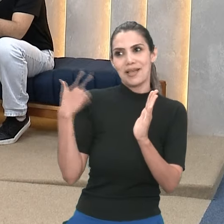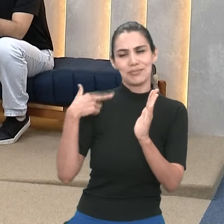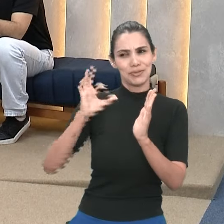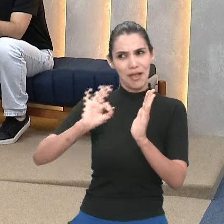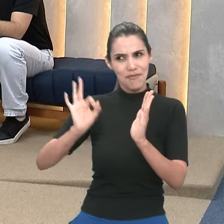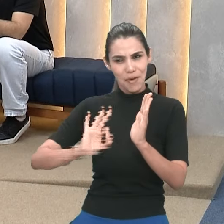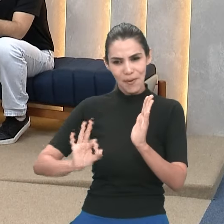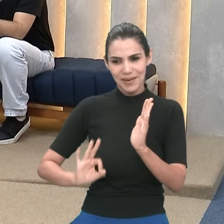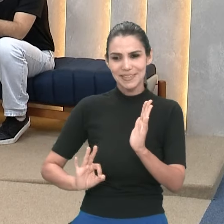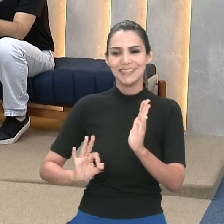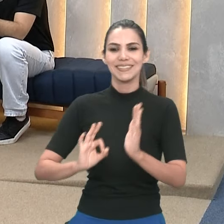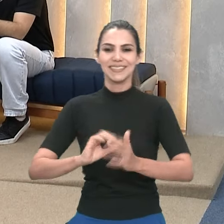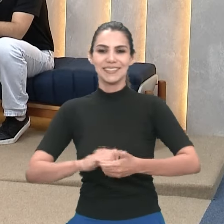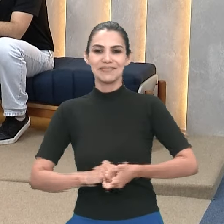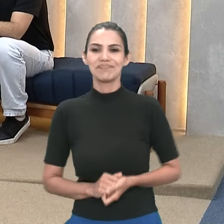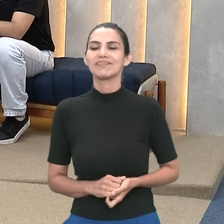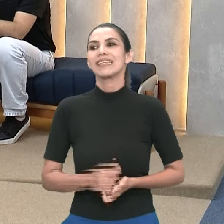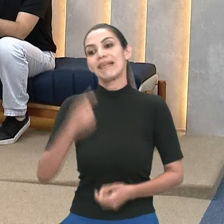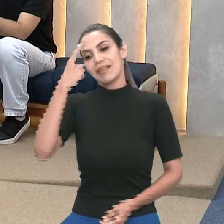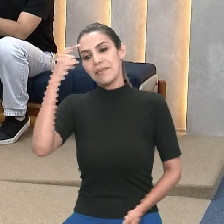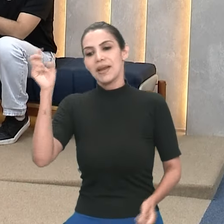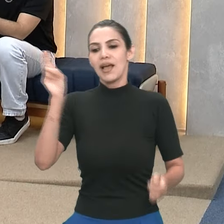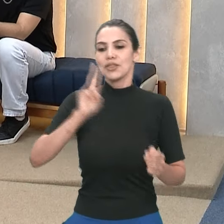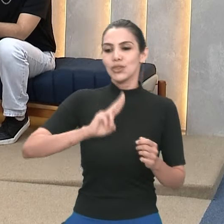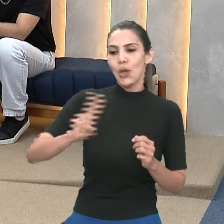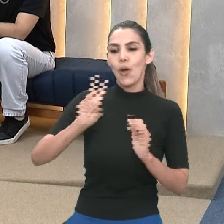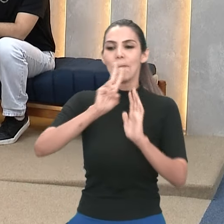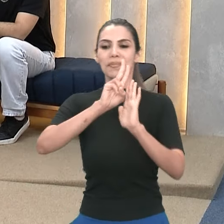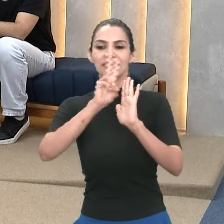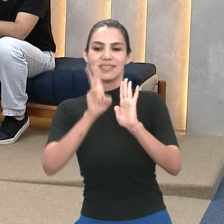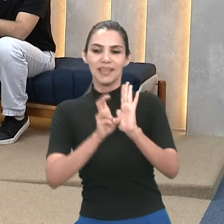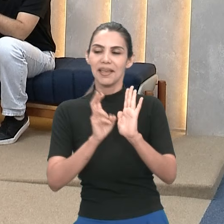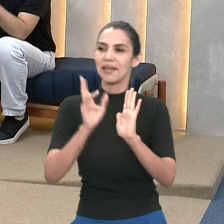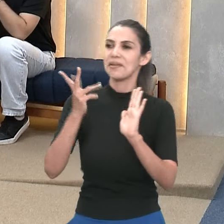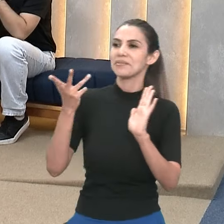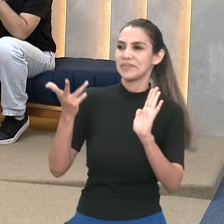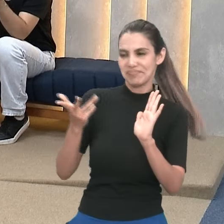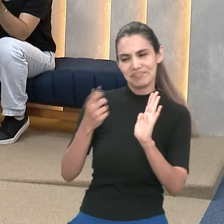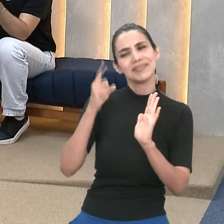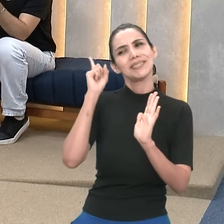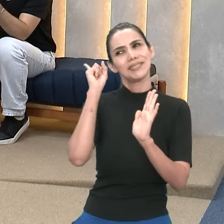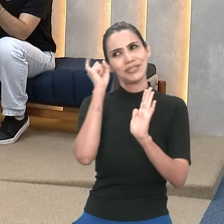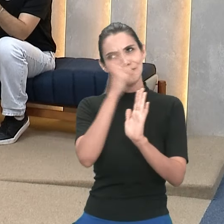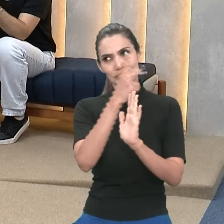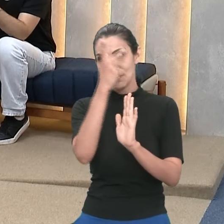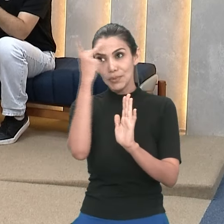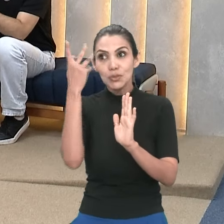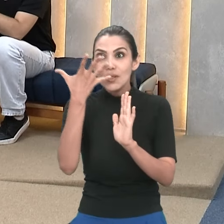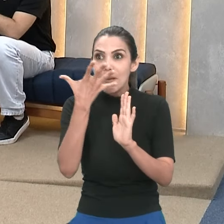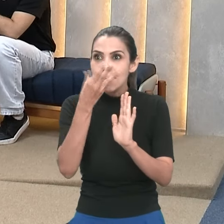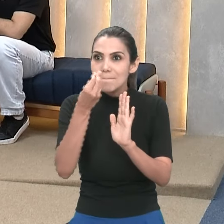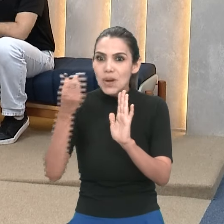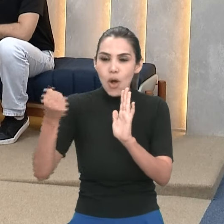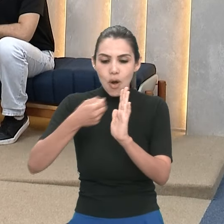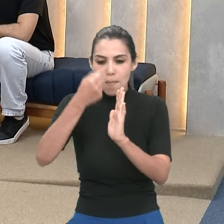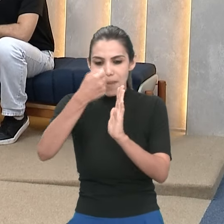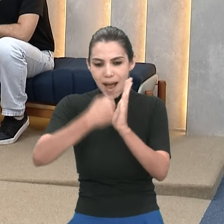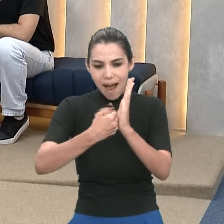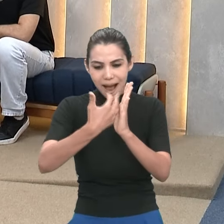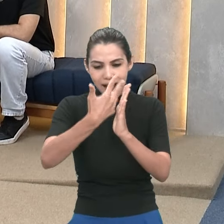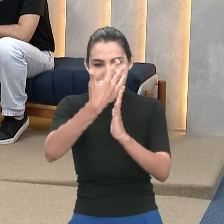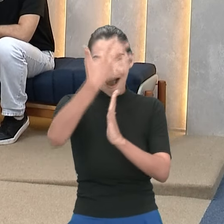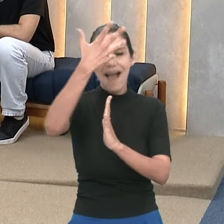os temas, quem são essas pessoas envolvidas, é muita gente envolvida. Tem que ter uma colinha na mão.